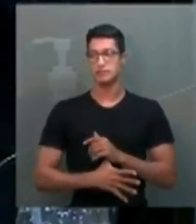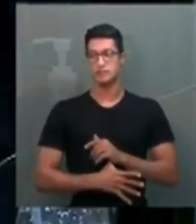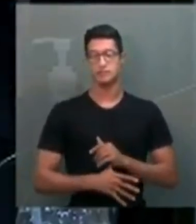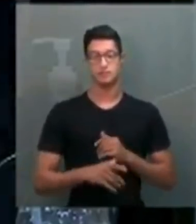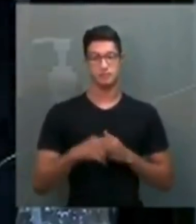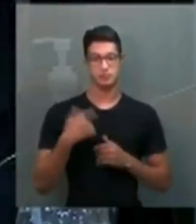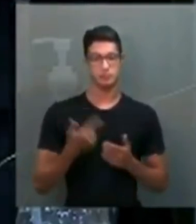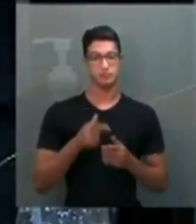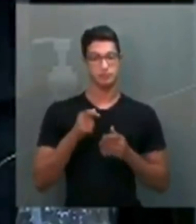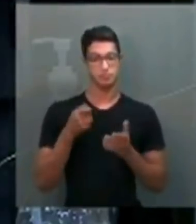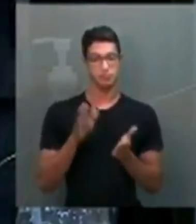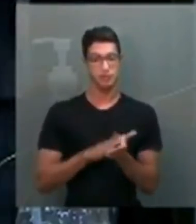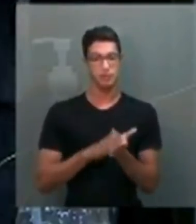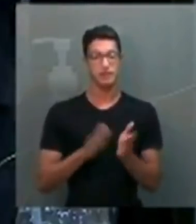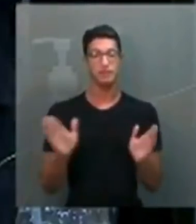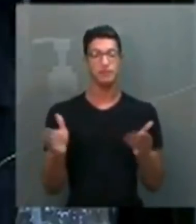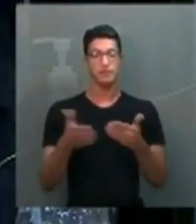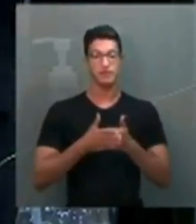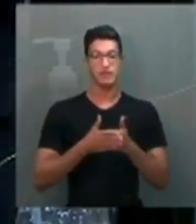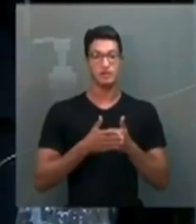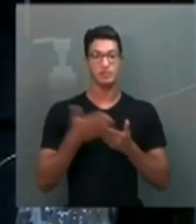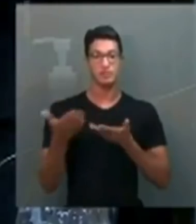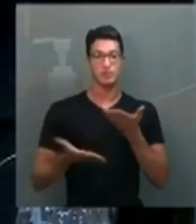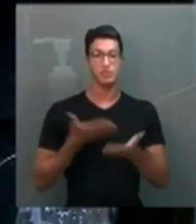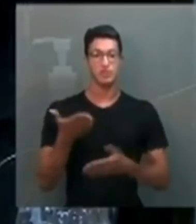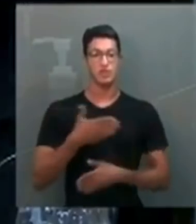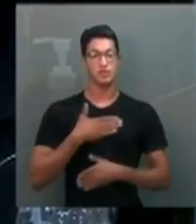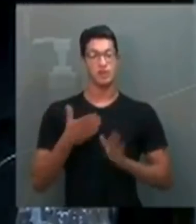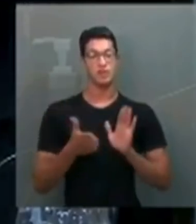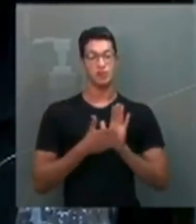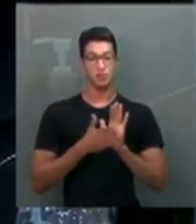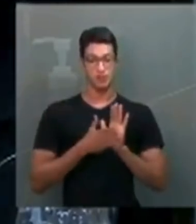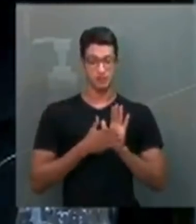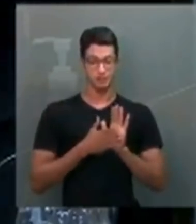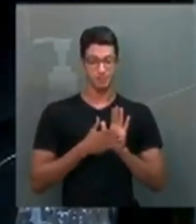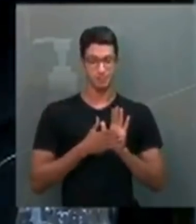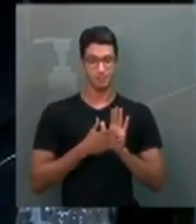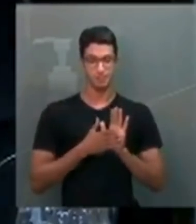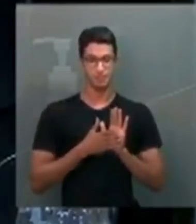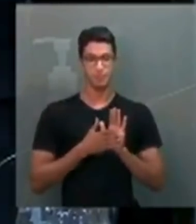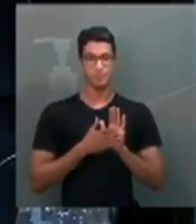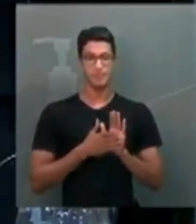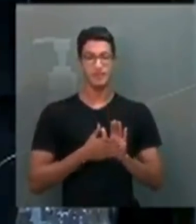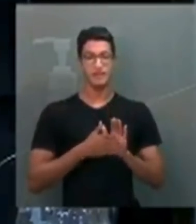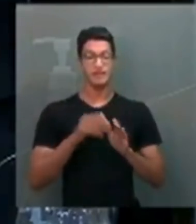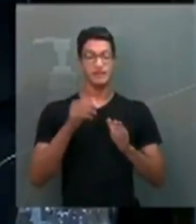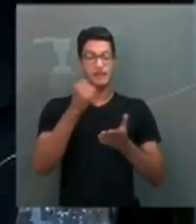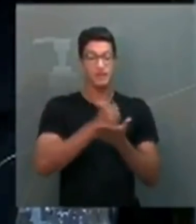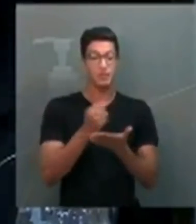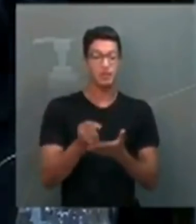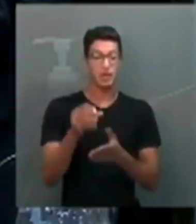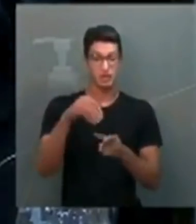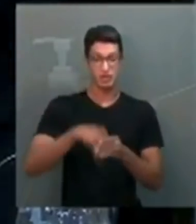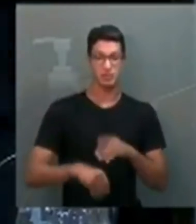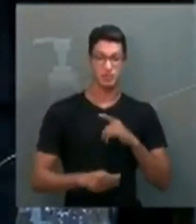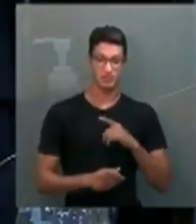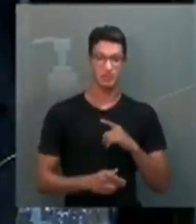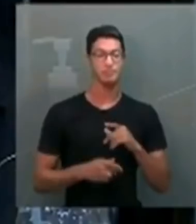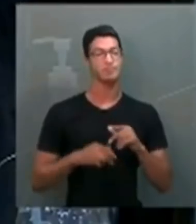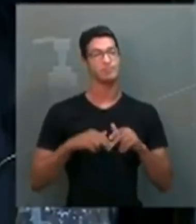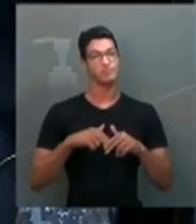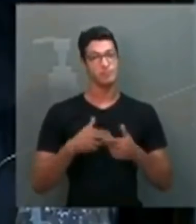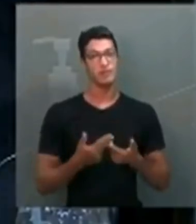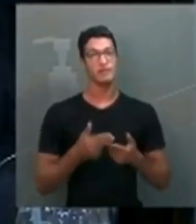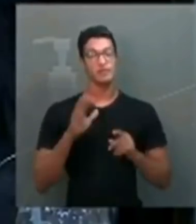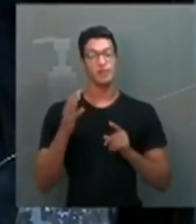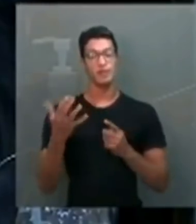restantes, fechando 100 milhões, foi a minha proposta. E isso estava no contrato. Por uma